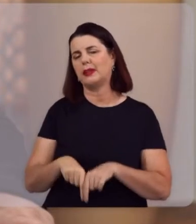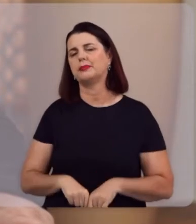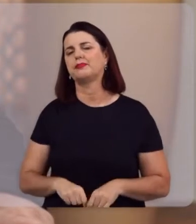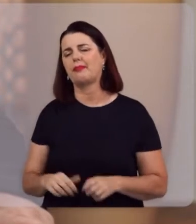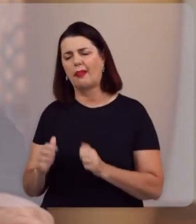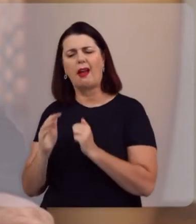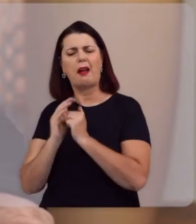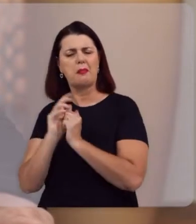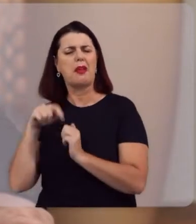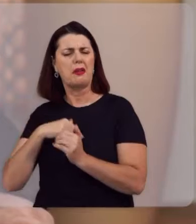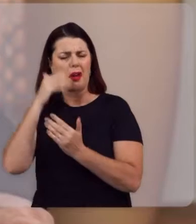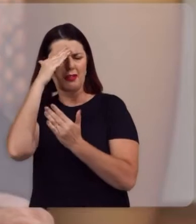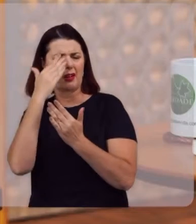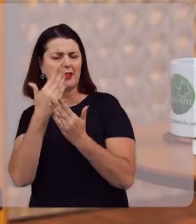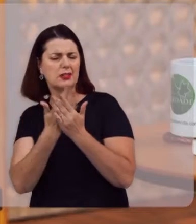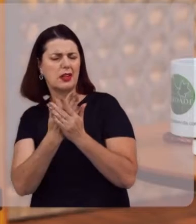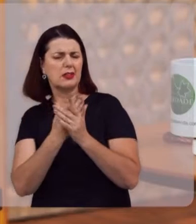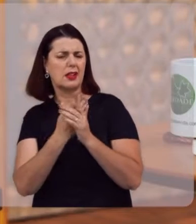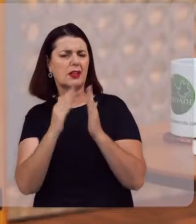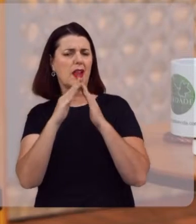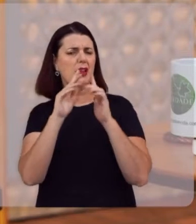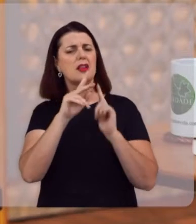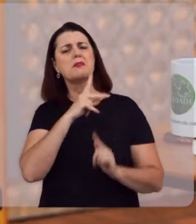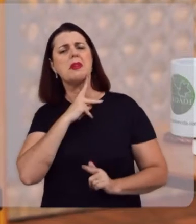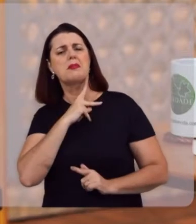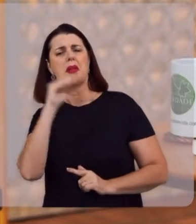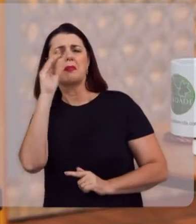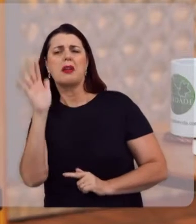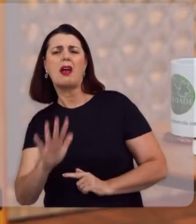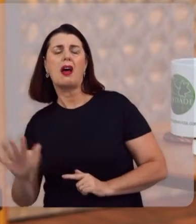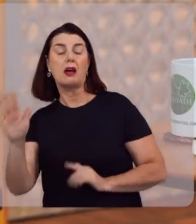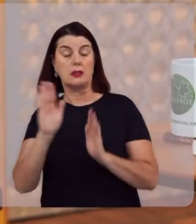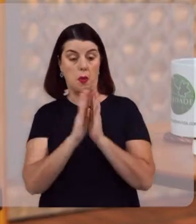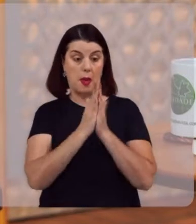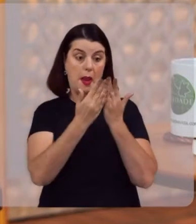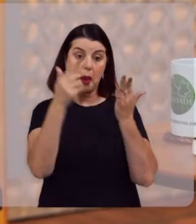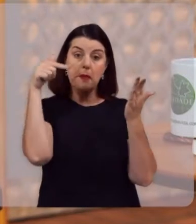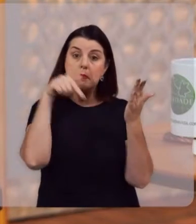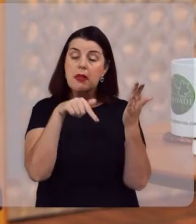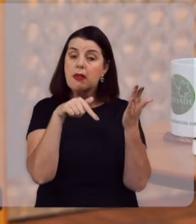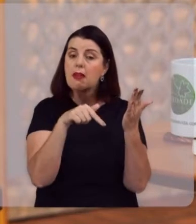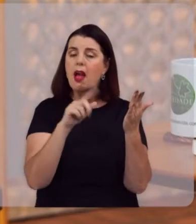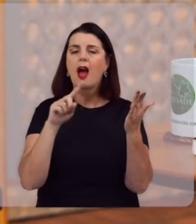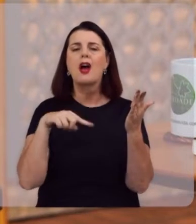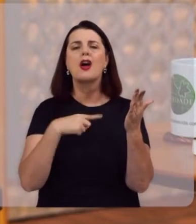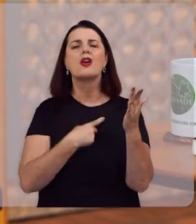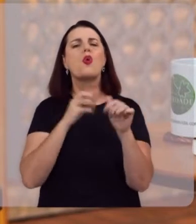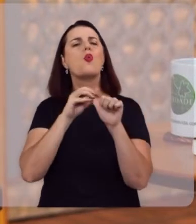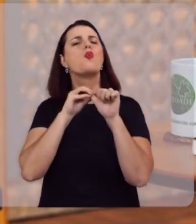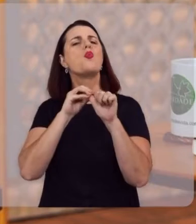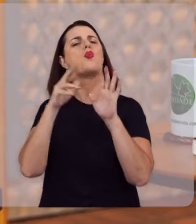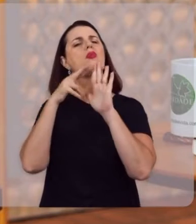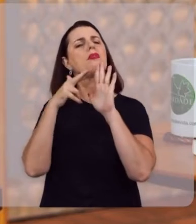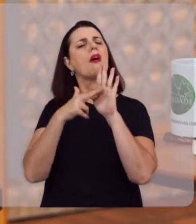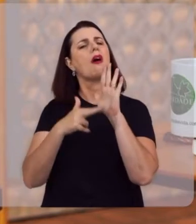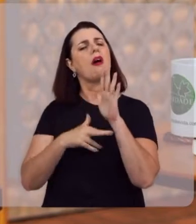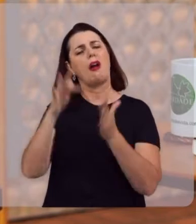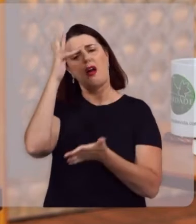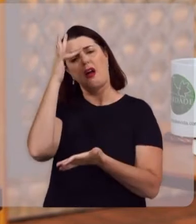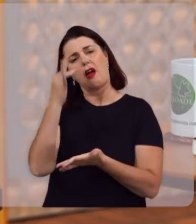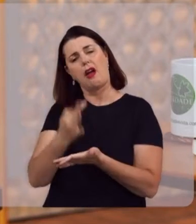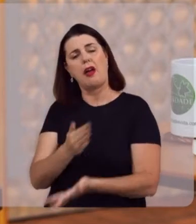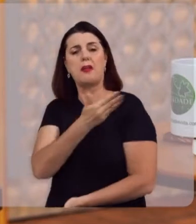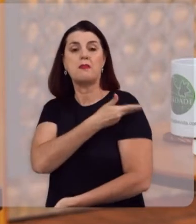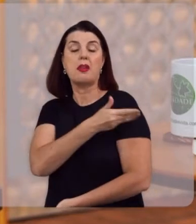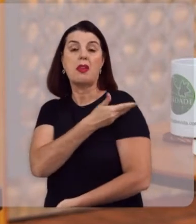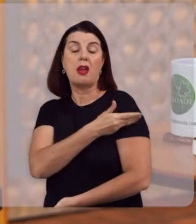Amém. Nós acreditamos na Igreja Presbiteriana do Brasil que a Bíblia é a nossa única regra de fé